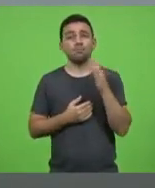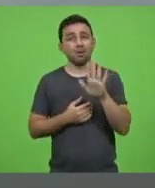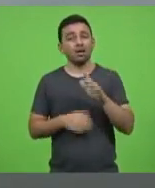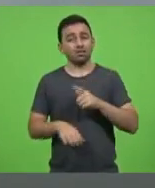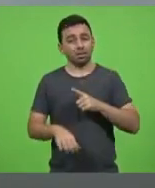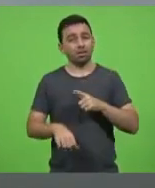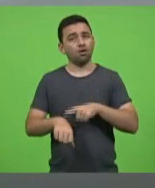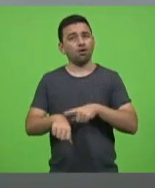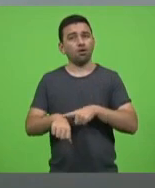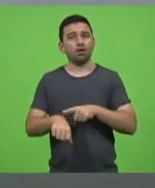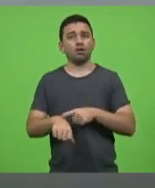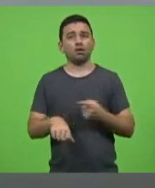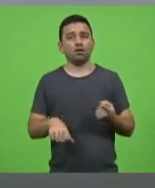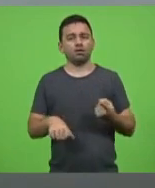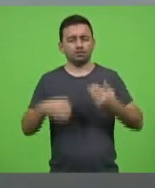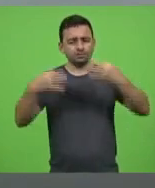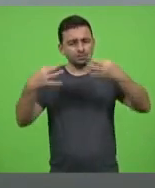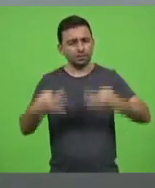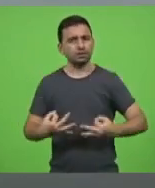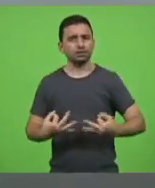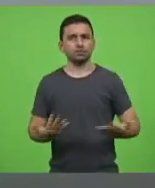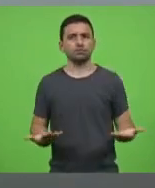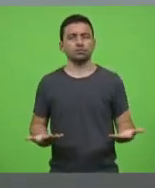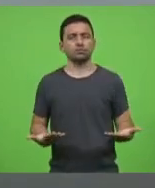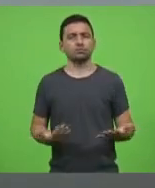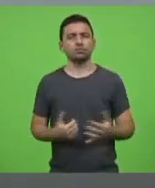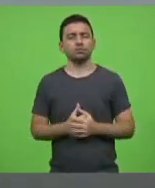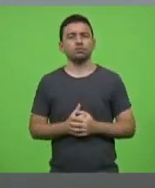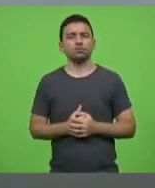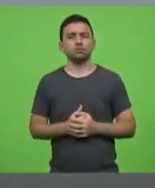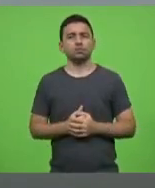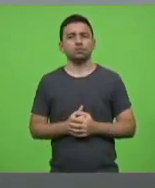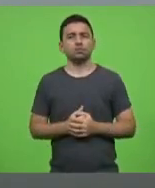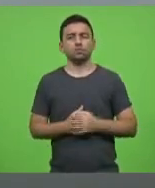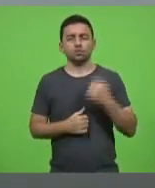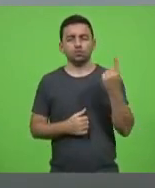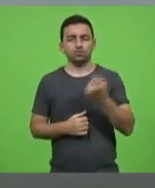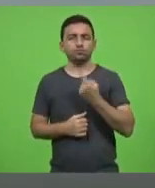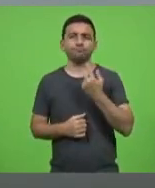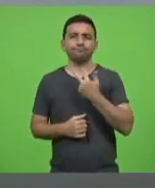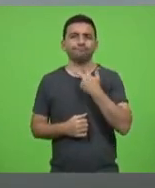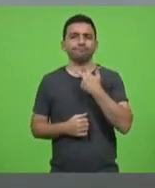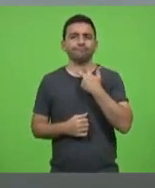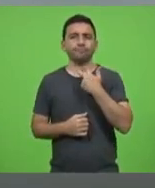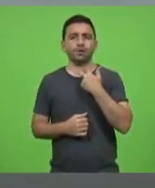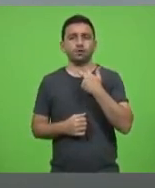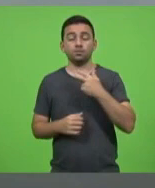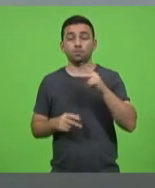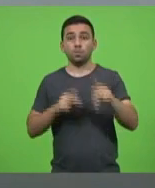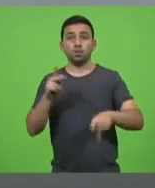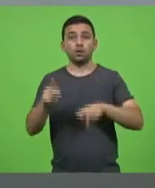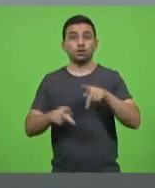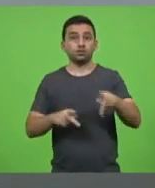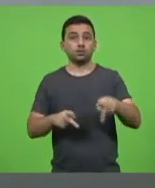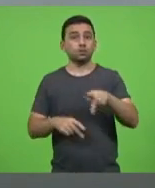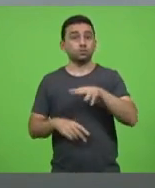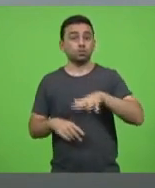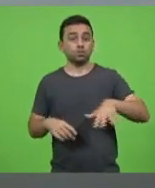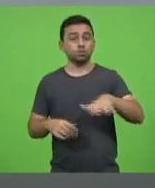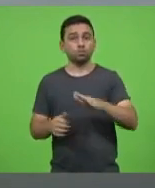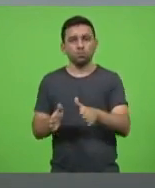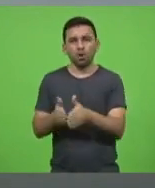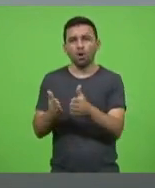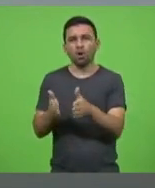morrer e com dignidade nós não podemos deixar parte da população principalmente a mais carente